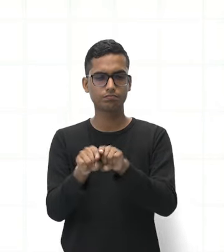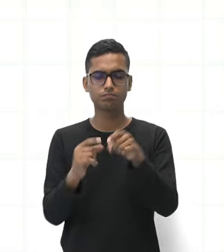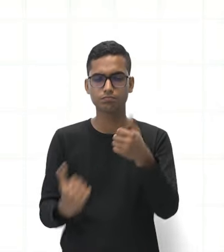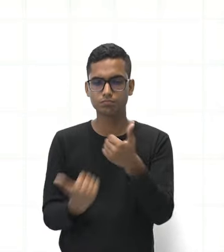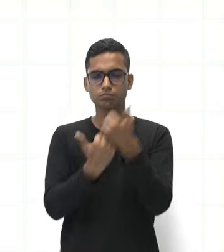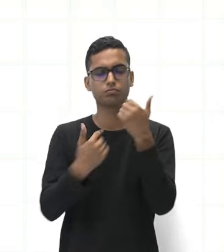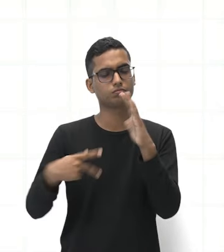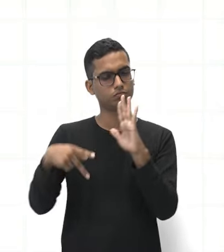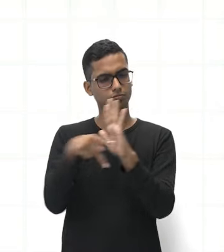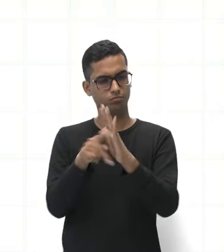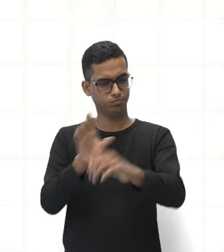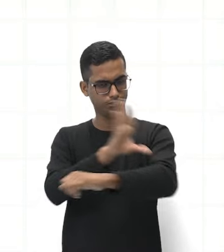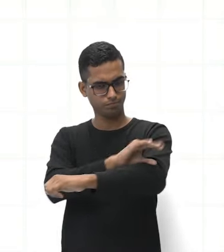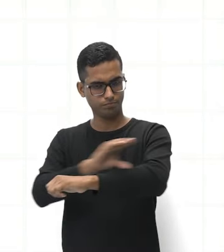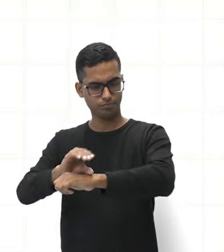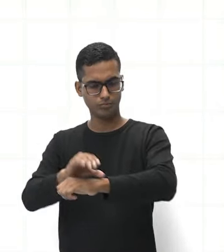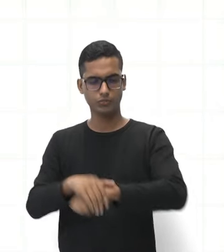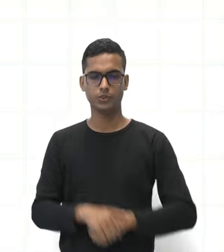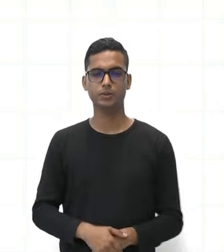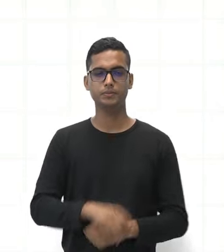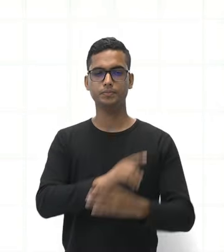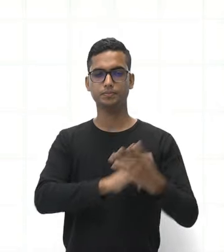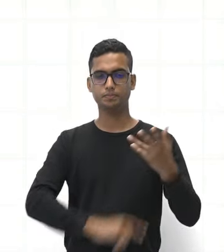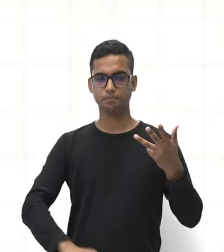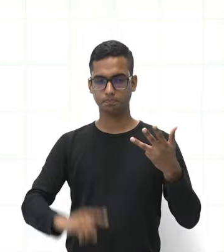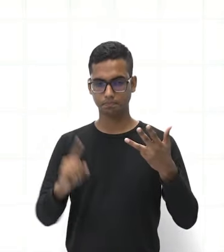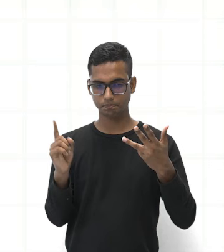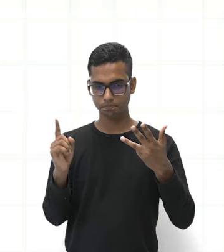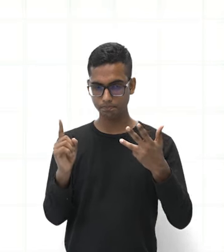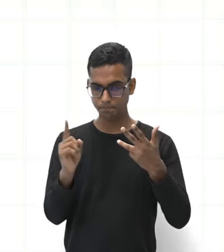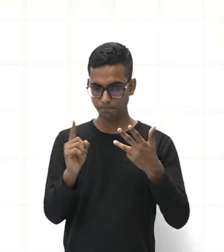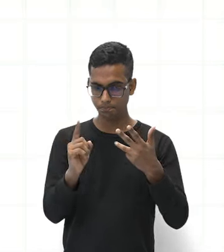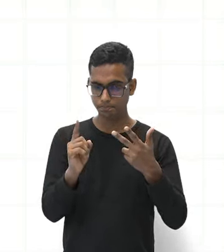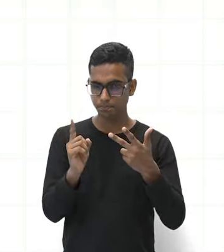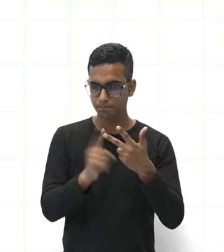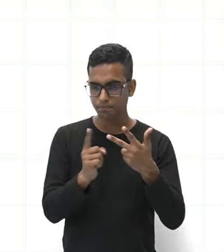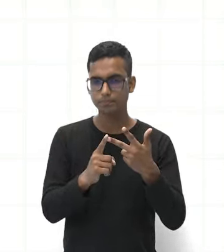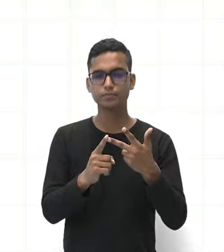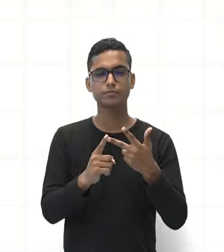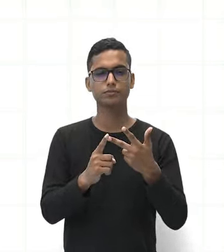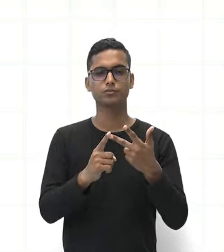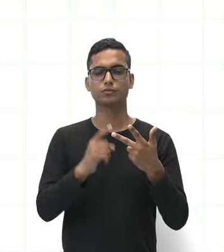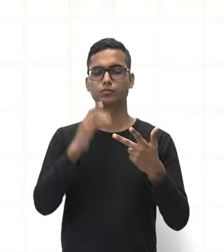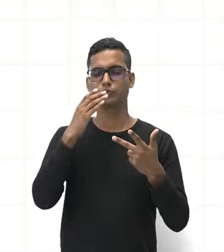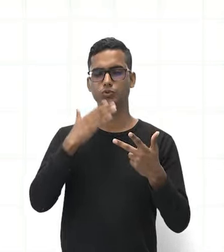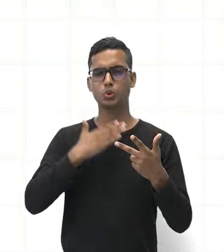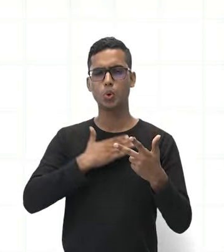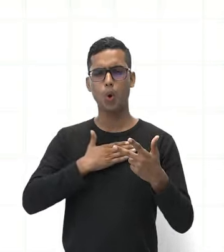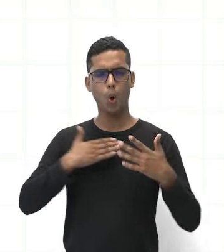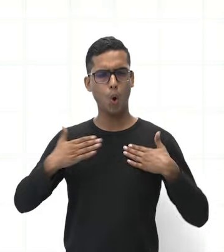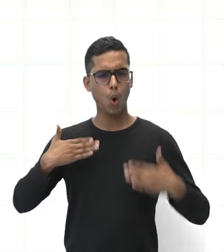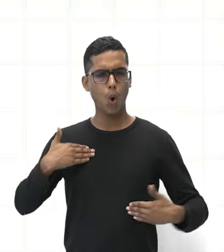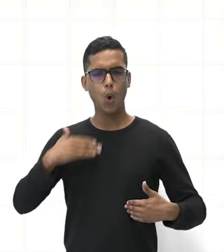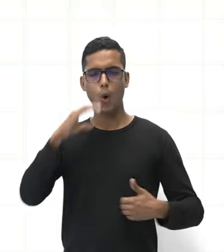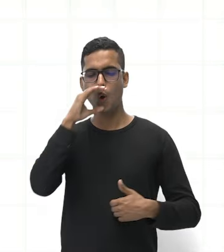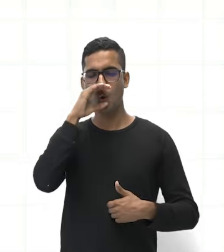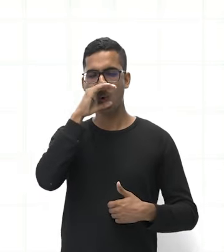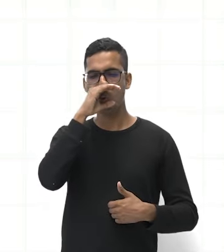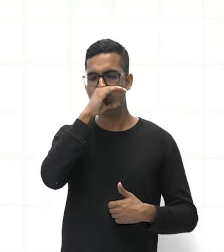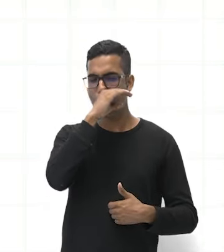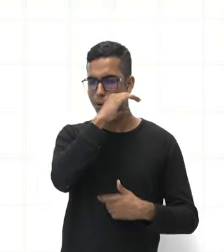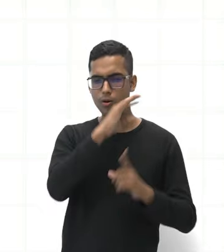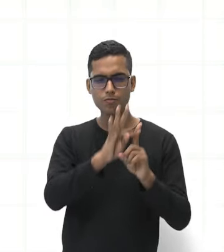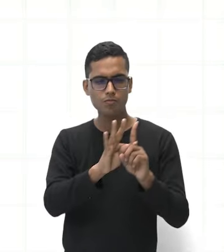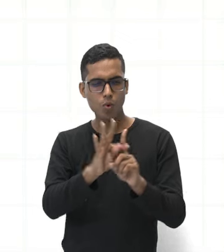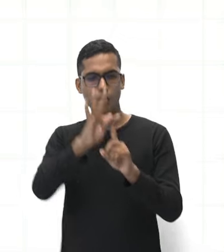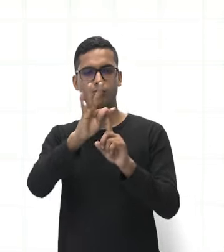nossos músculos. Aquecimento do corpo, a manutenção da temperatura corporal.